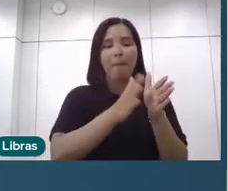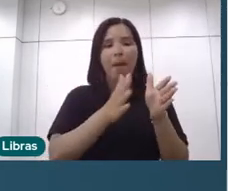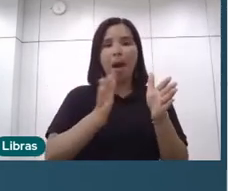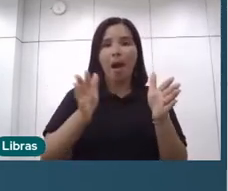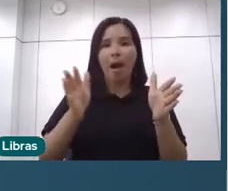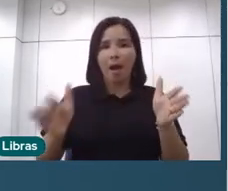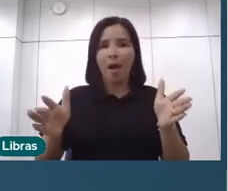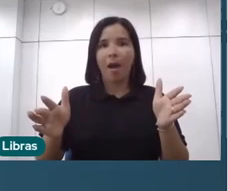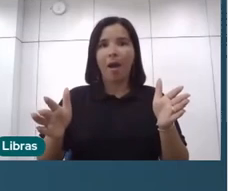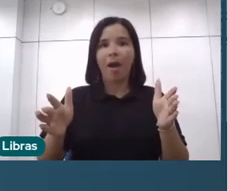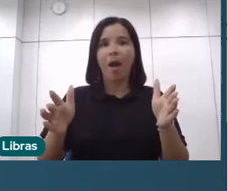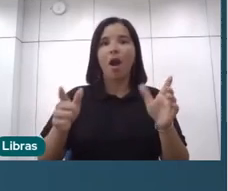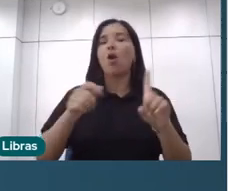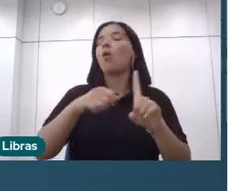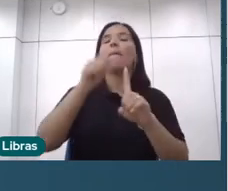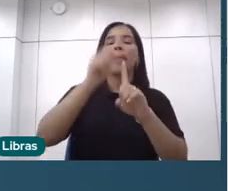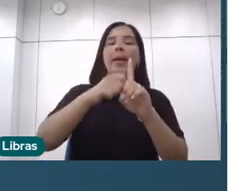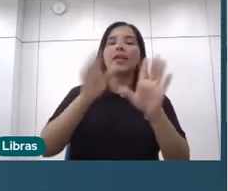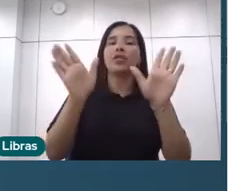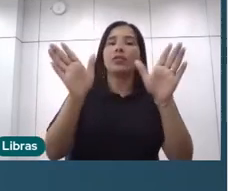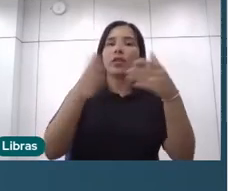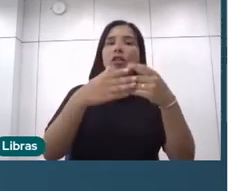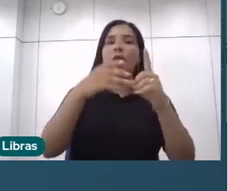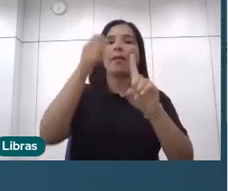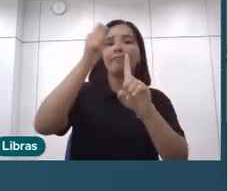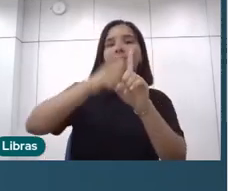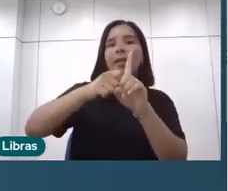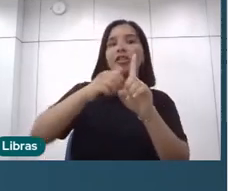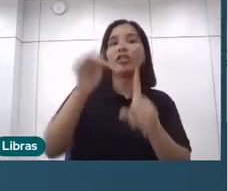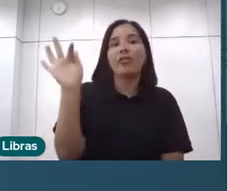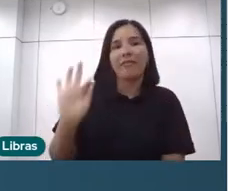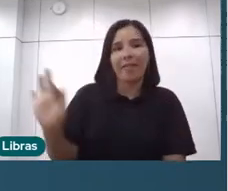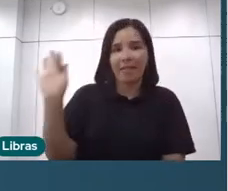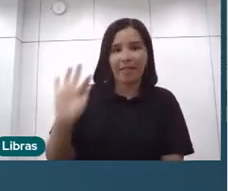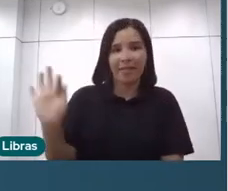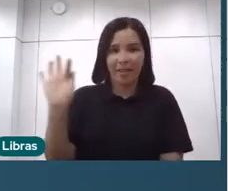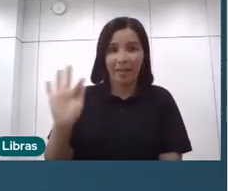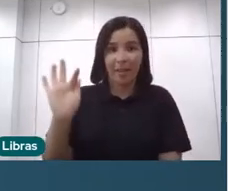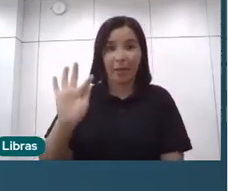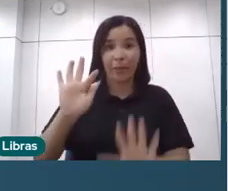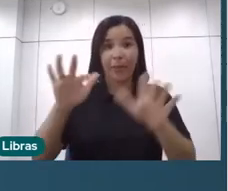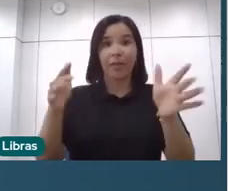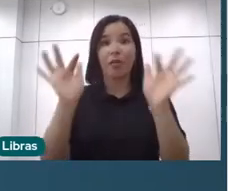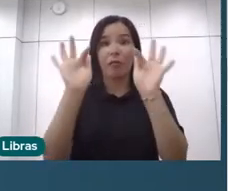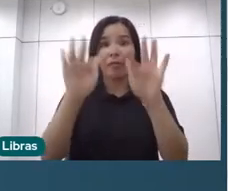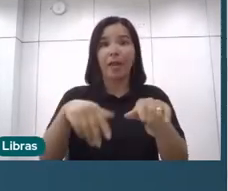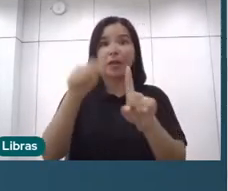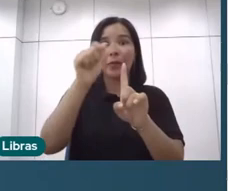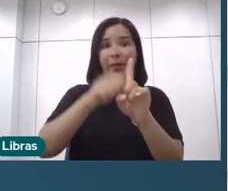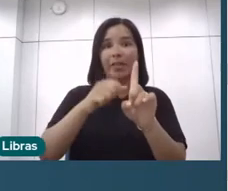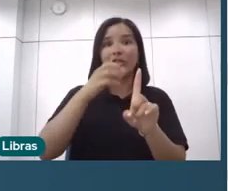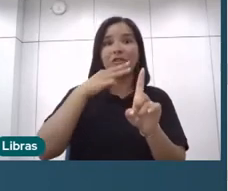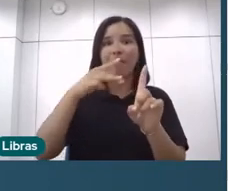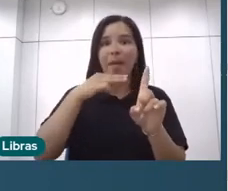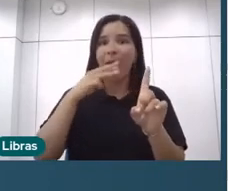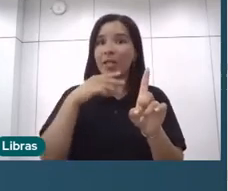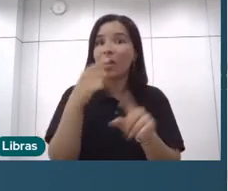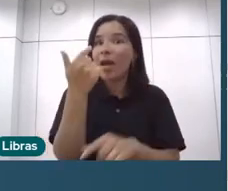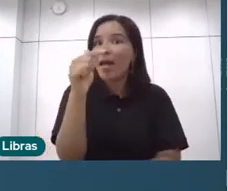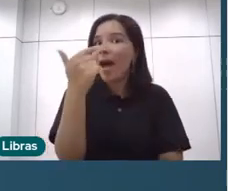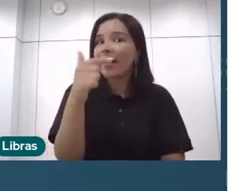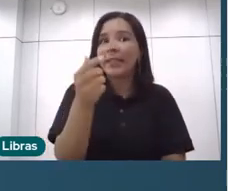o mês fechado, então o mês fechado que a gente tem é fevereiro, né, então a gente está já no final de março, mas a gente não tem o mês fechado de março,